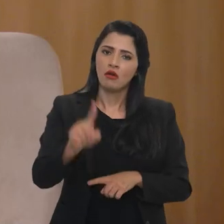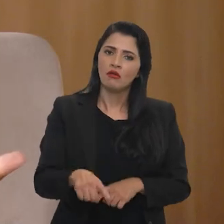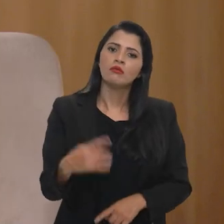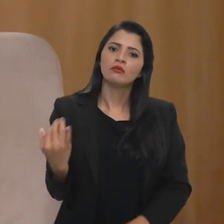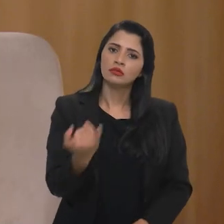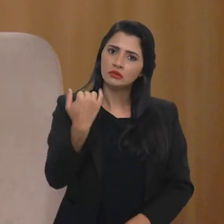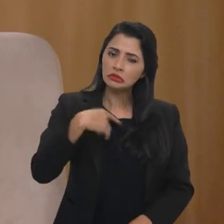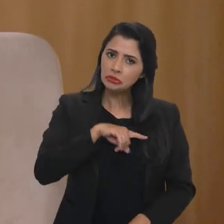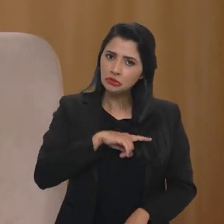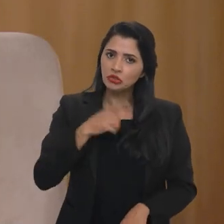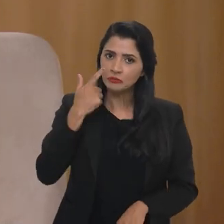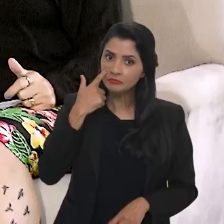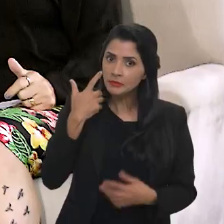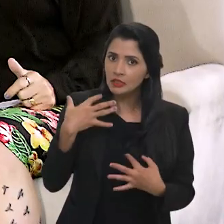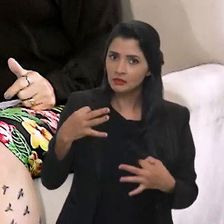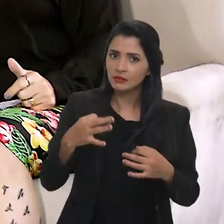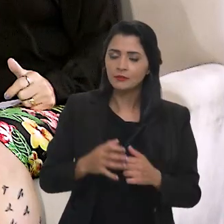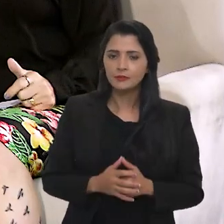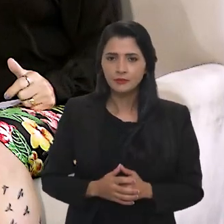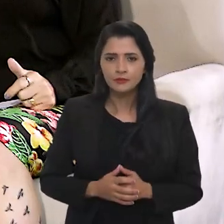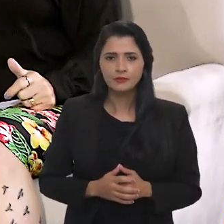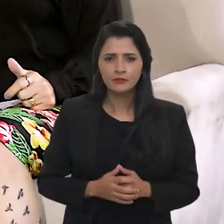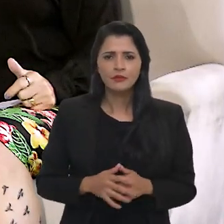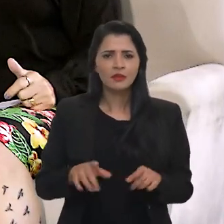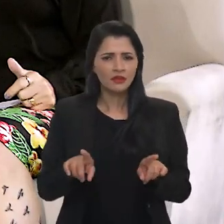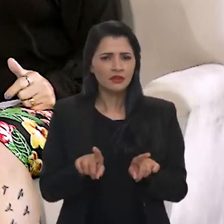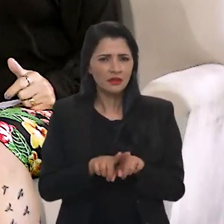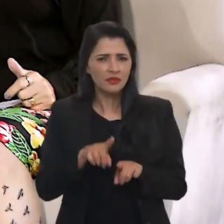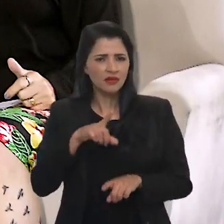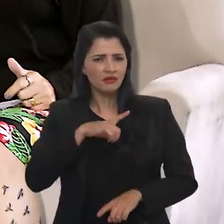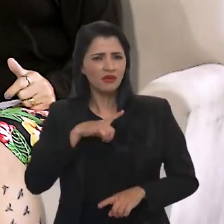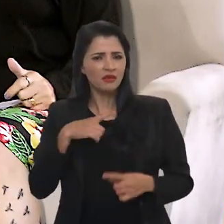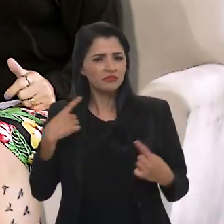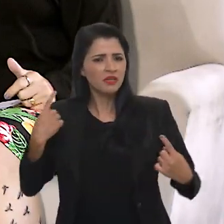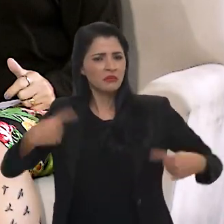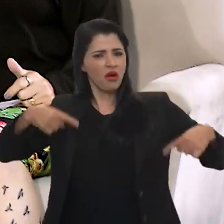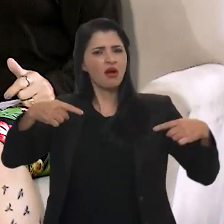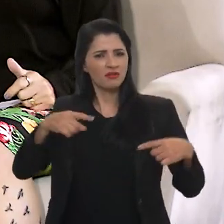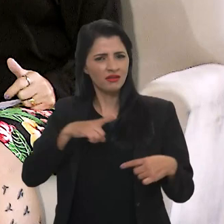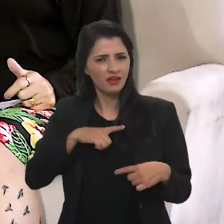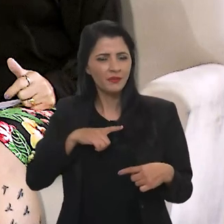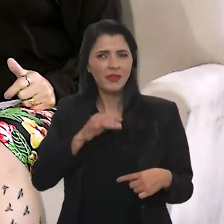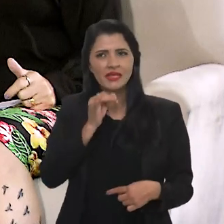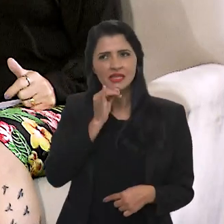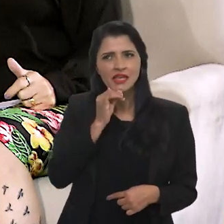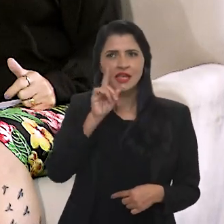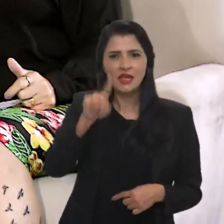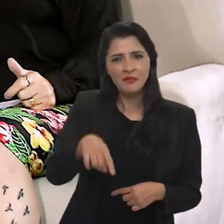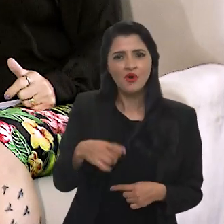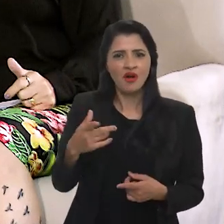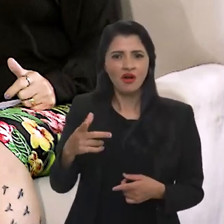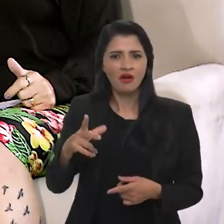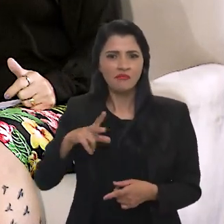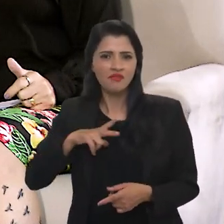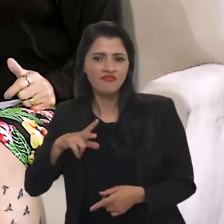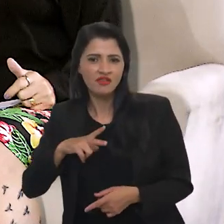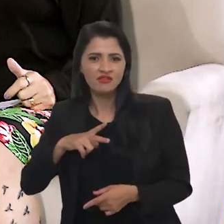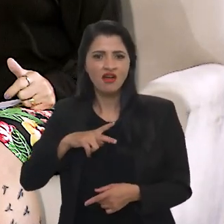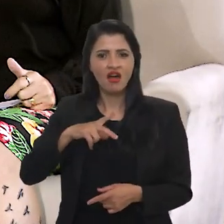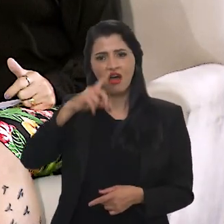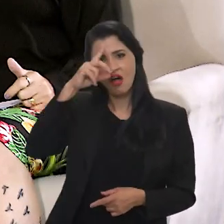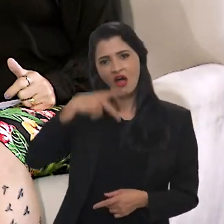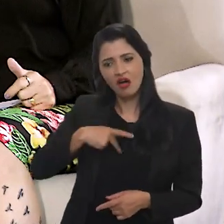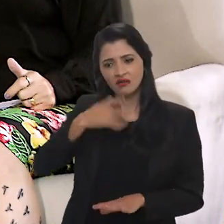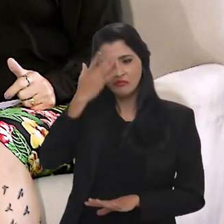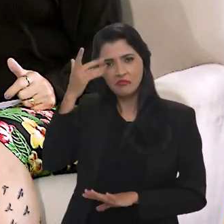então é importante que a gente trabalhe isso. E existe também uma disputa, se a gente for pensar assim, entre a privacidade